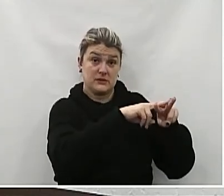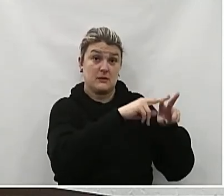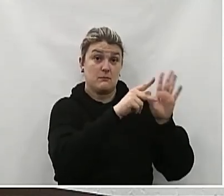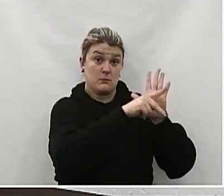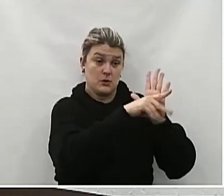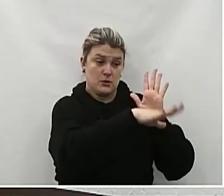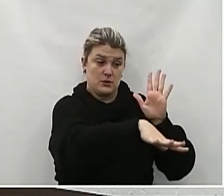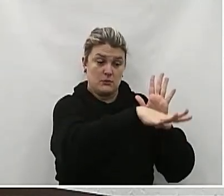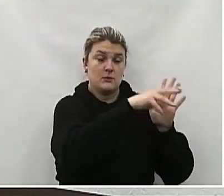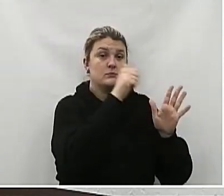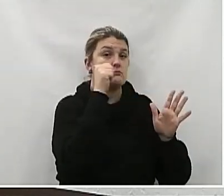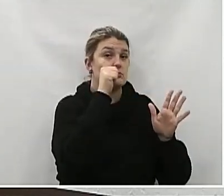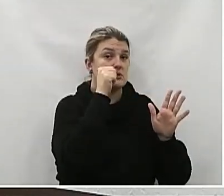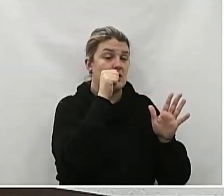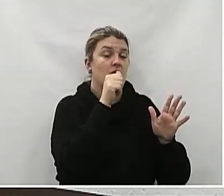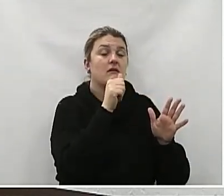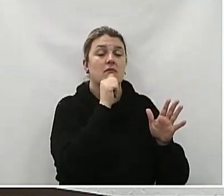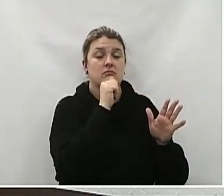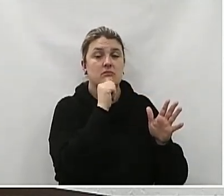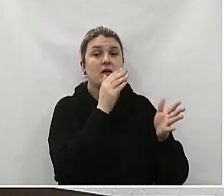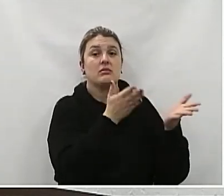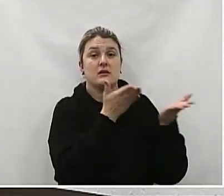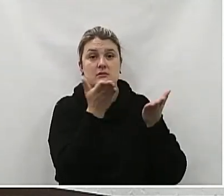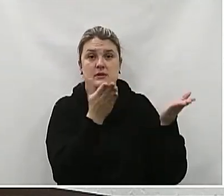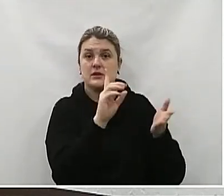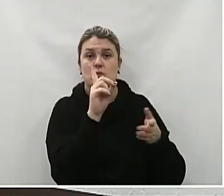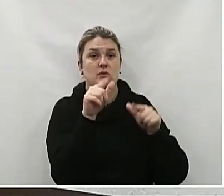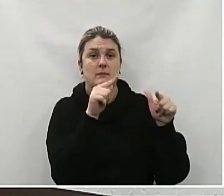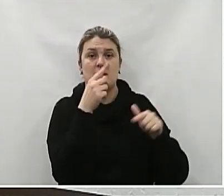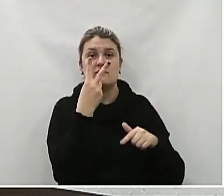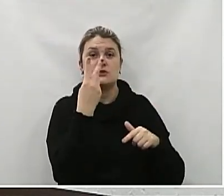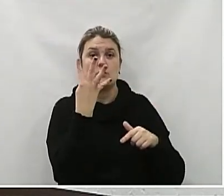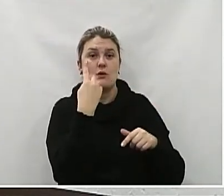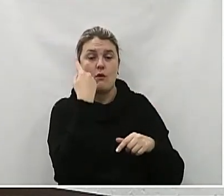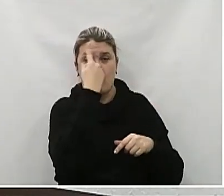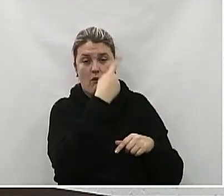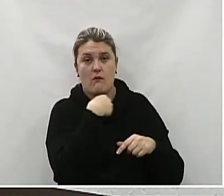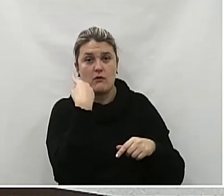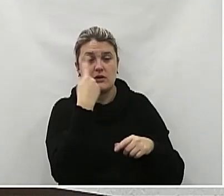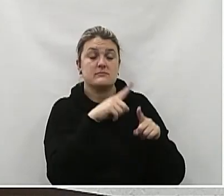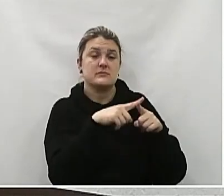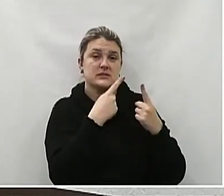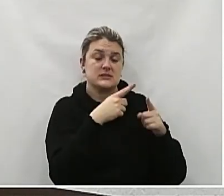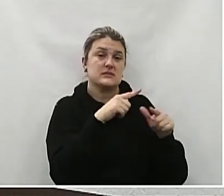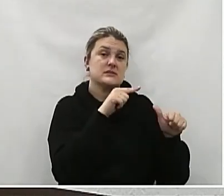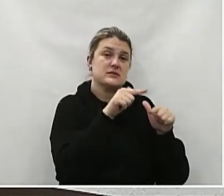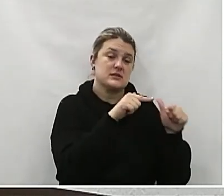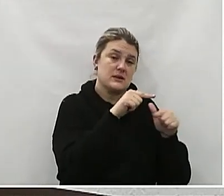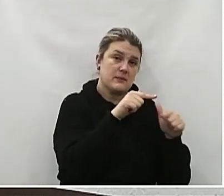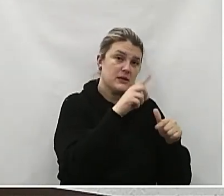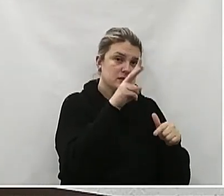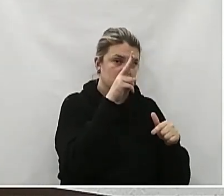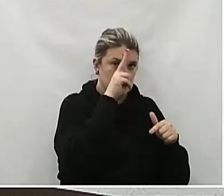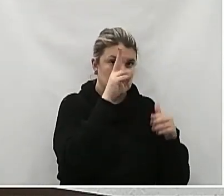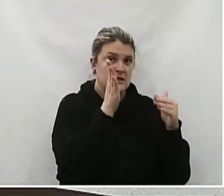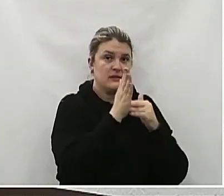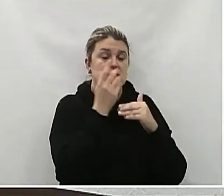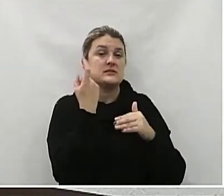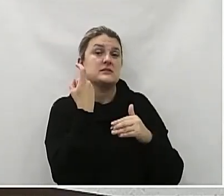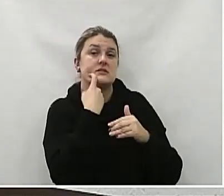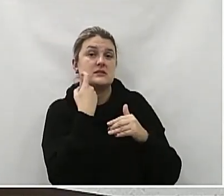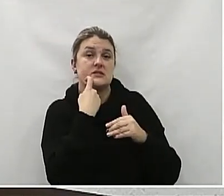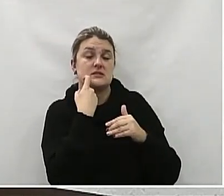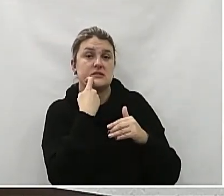atendendo Ela não atende 24 horas Mas expediente E a 4ª subdivisão dão amparo